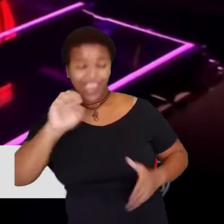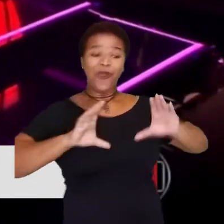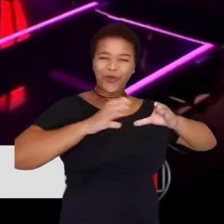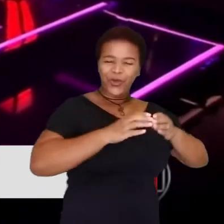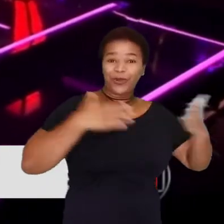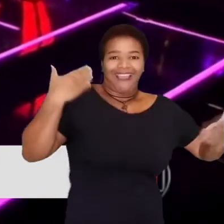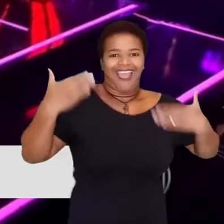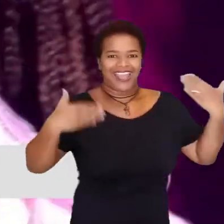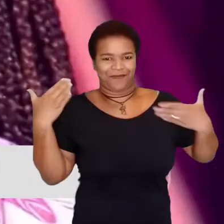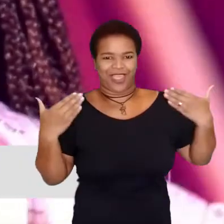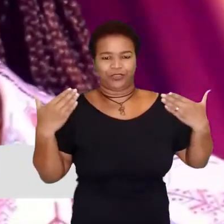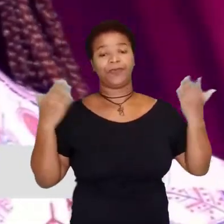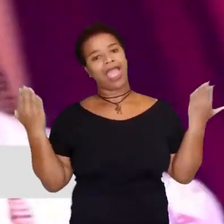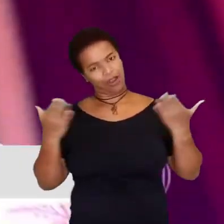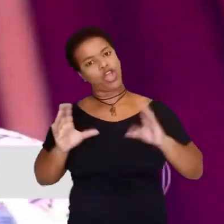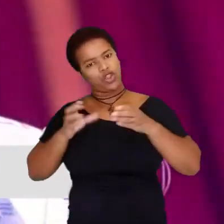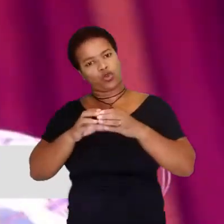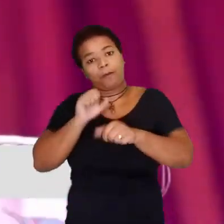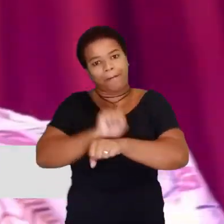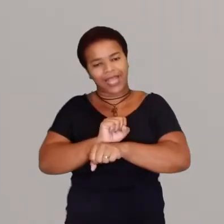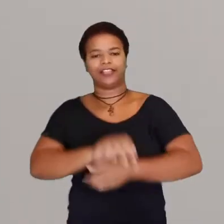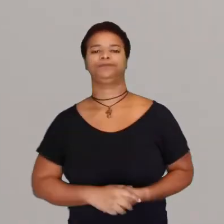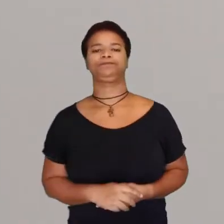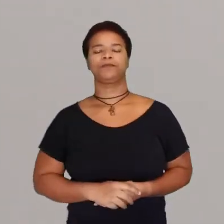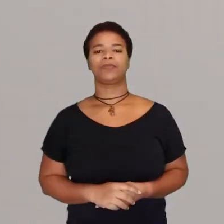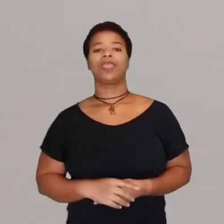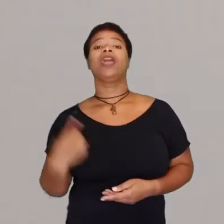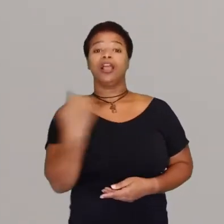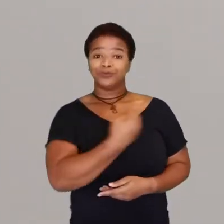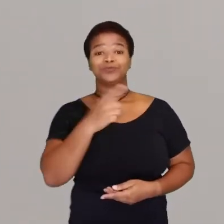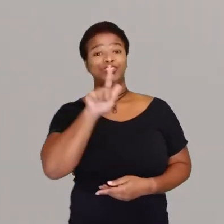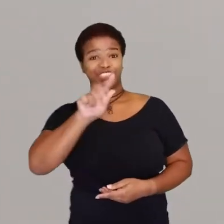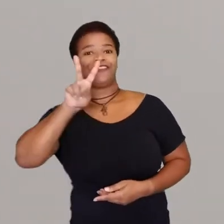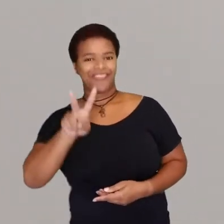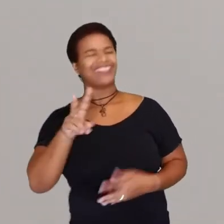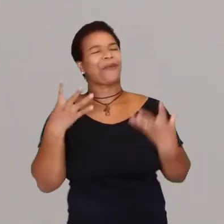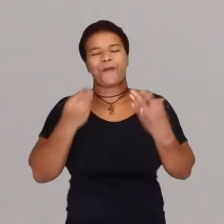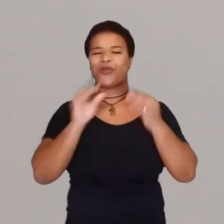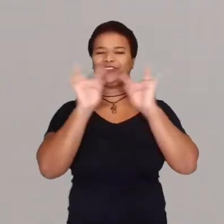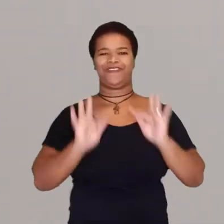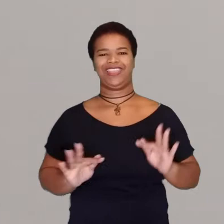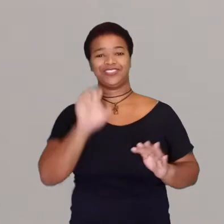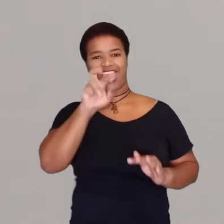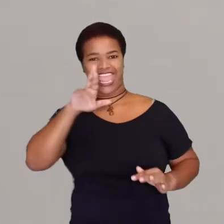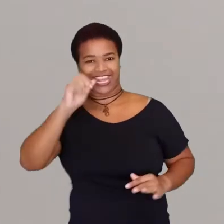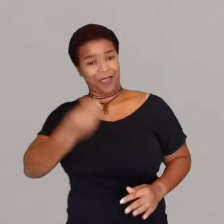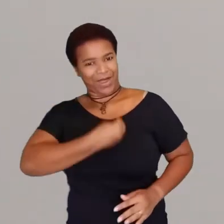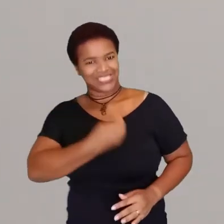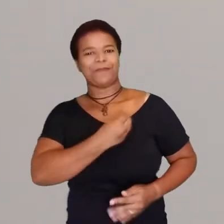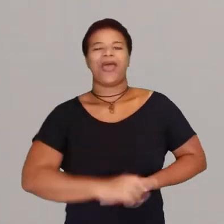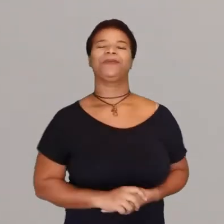que atualmente está com as atividades paralisadas. Todos nós em Governador Valadares estamos muito felizes com a participação da Érica no The Voice